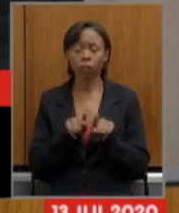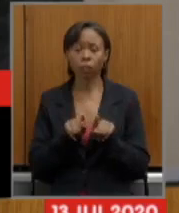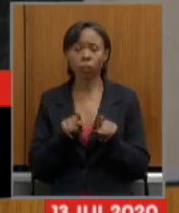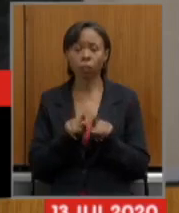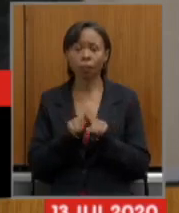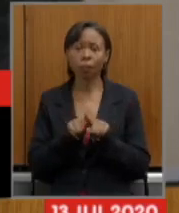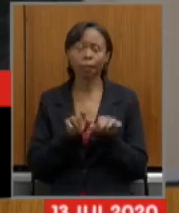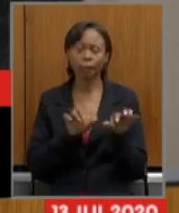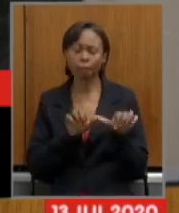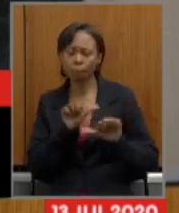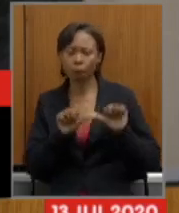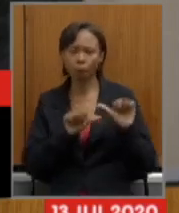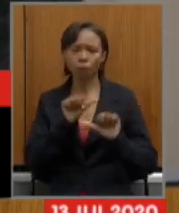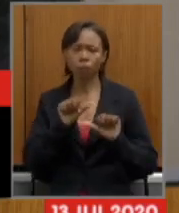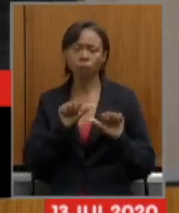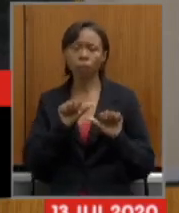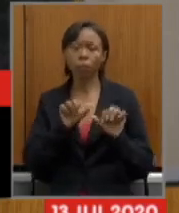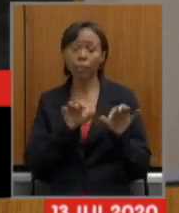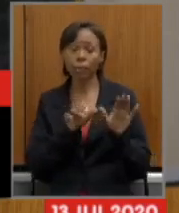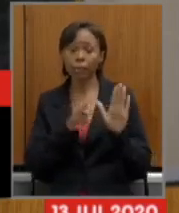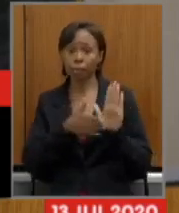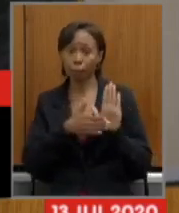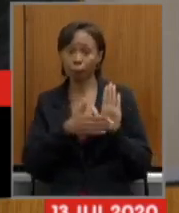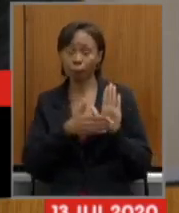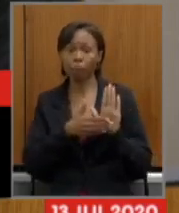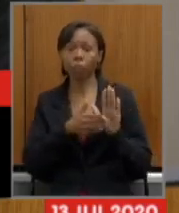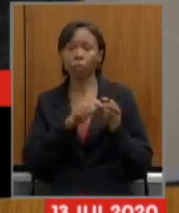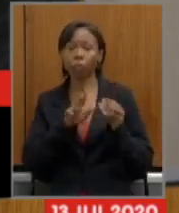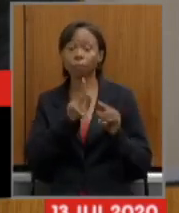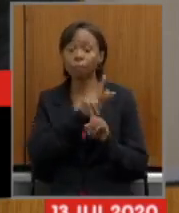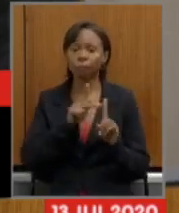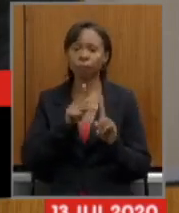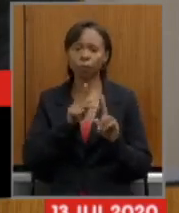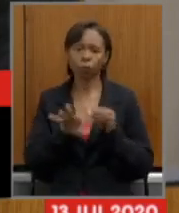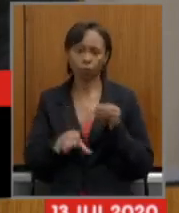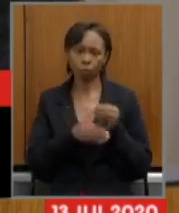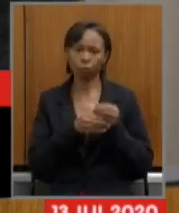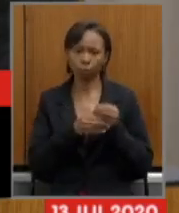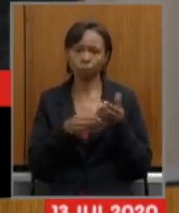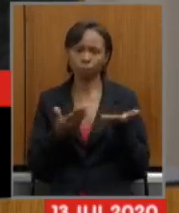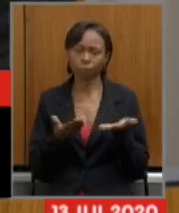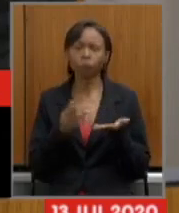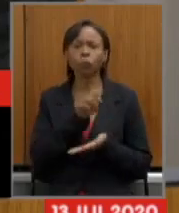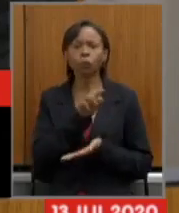complementar como o senhor bem colocou